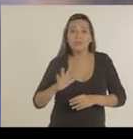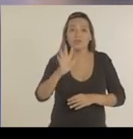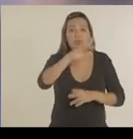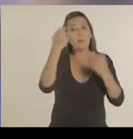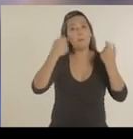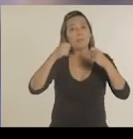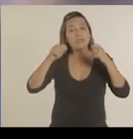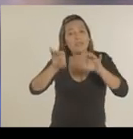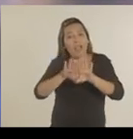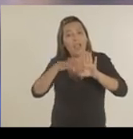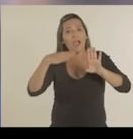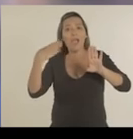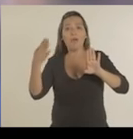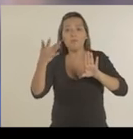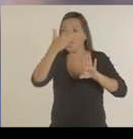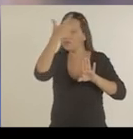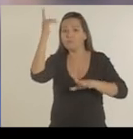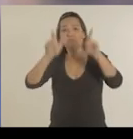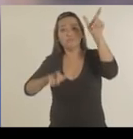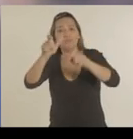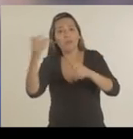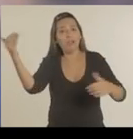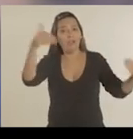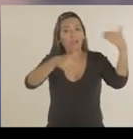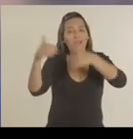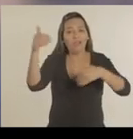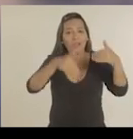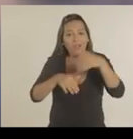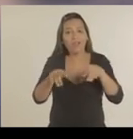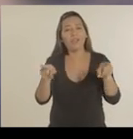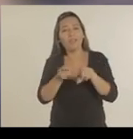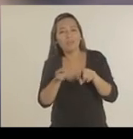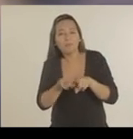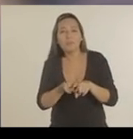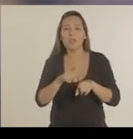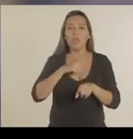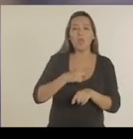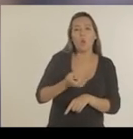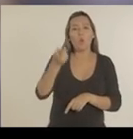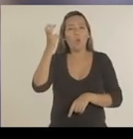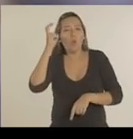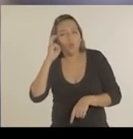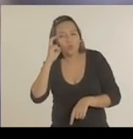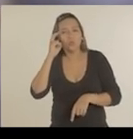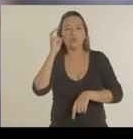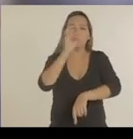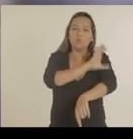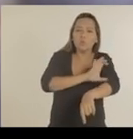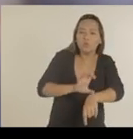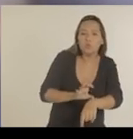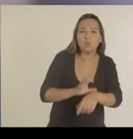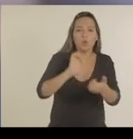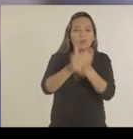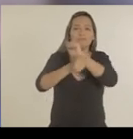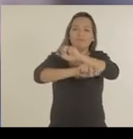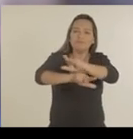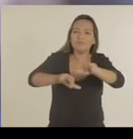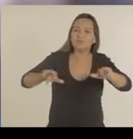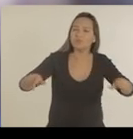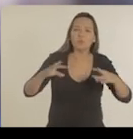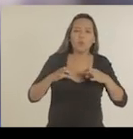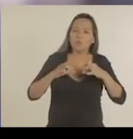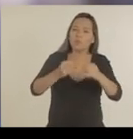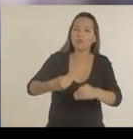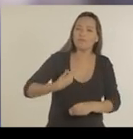favelas têm que ter espaço aberto para a comunidade, chamar a sociedade e ter ali cultura, lazer, esporte, arte,